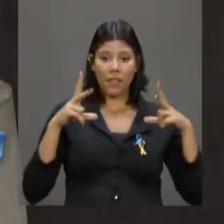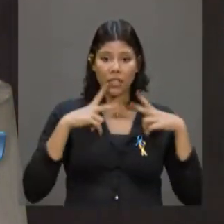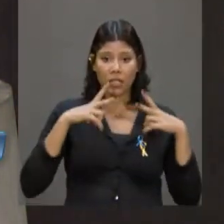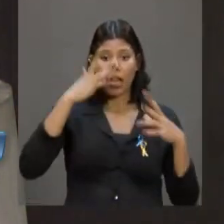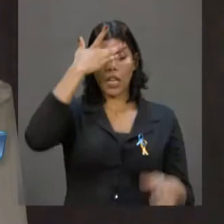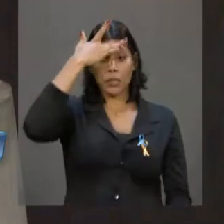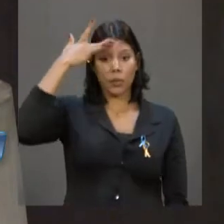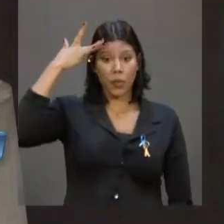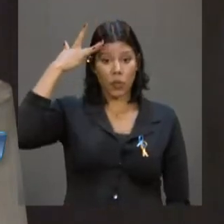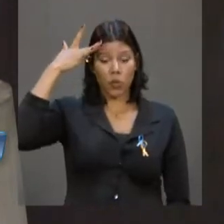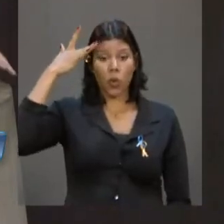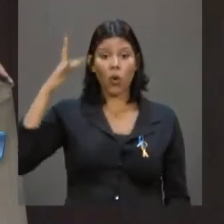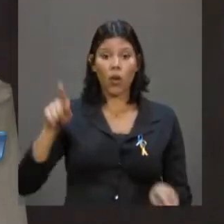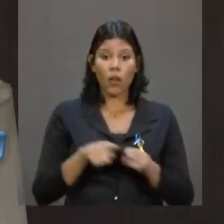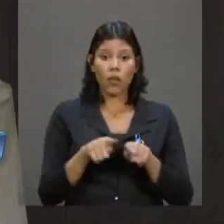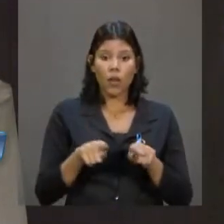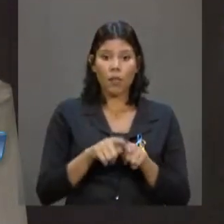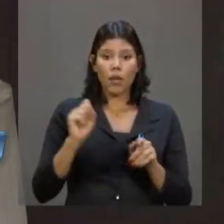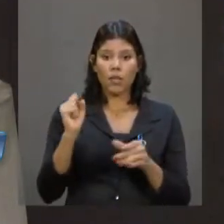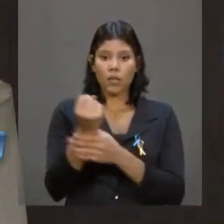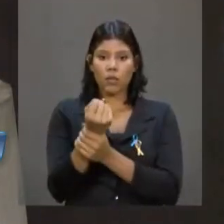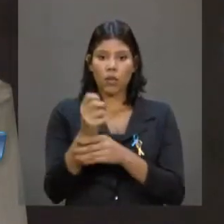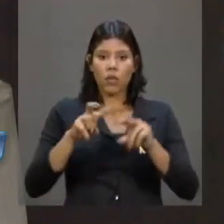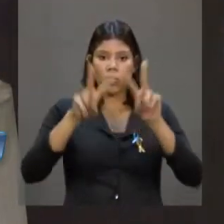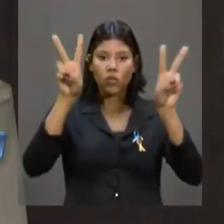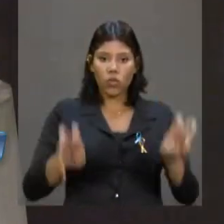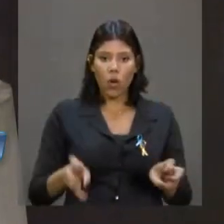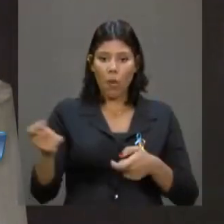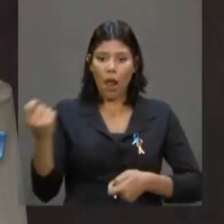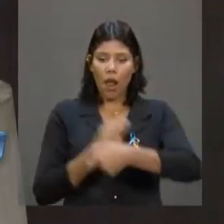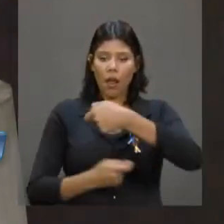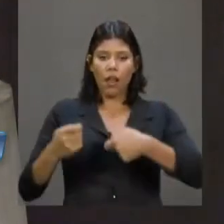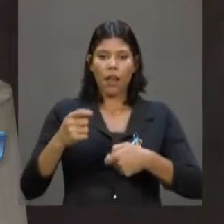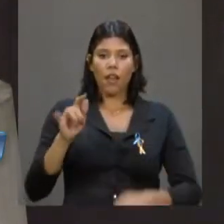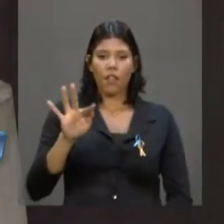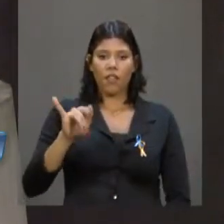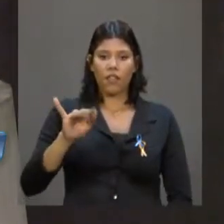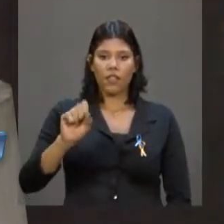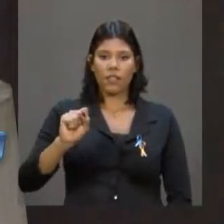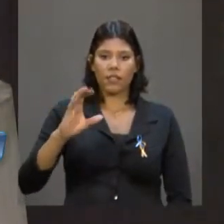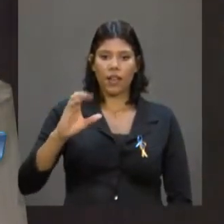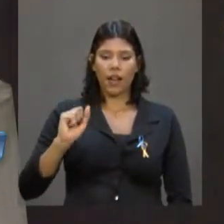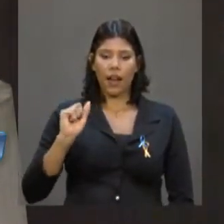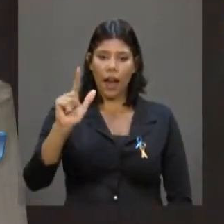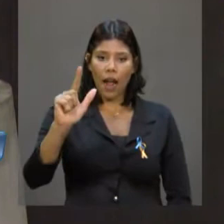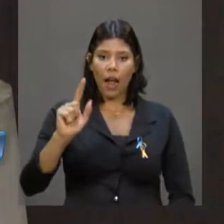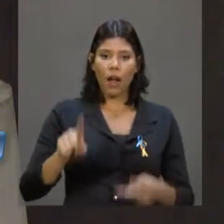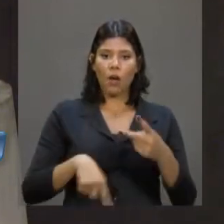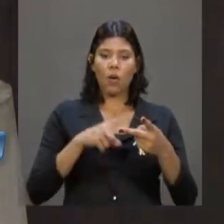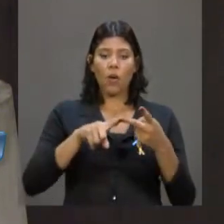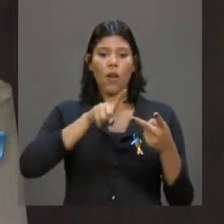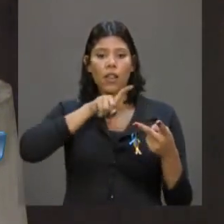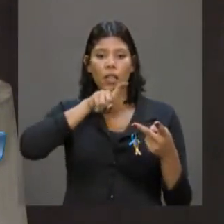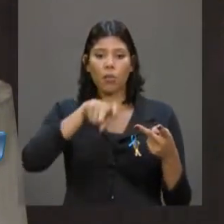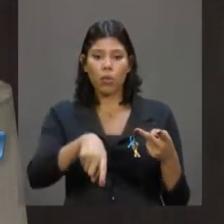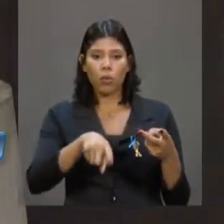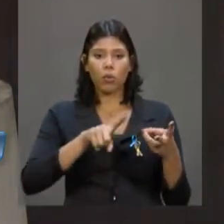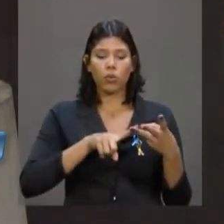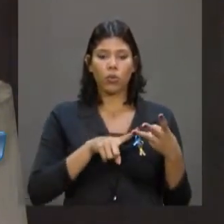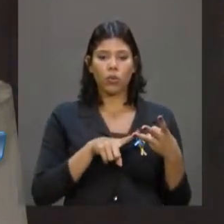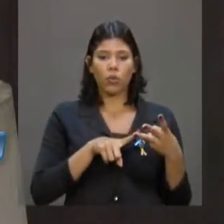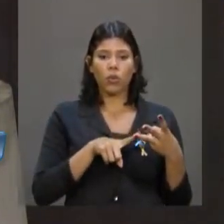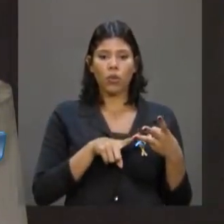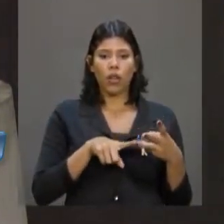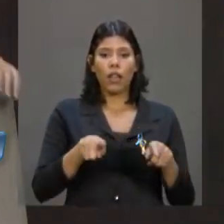segurança sobre o regime fiscal, segurança sobre tributos, além